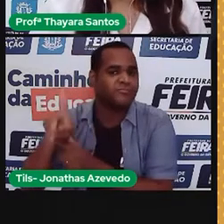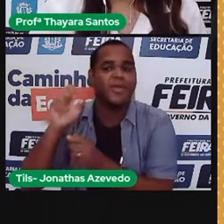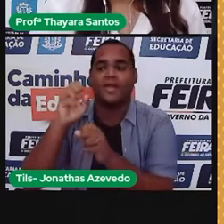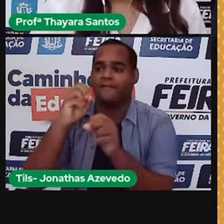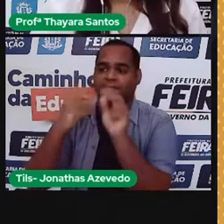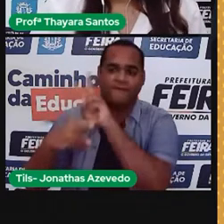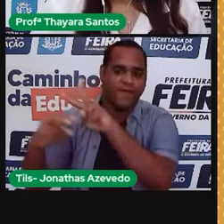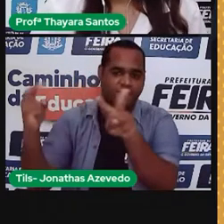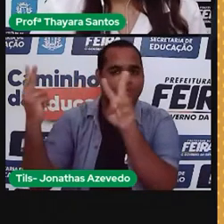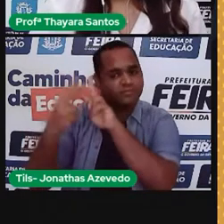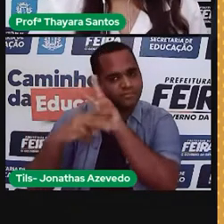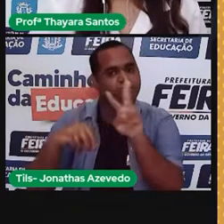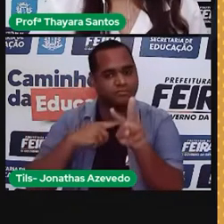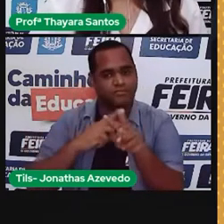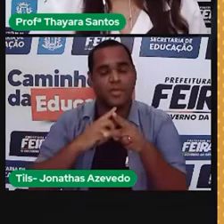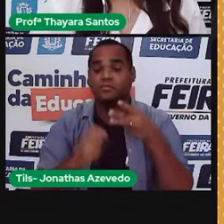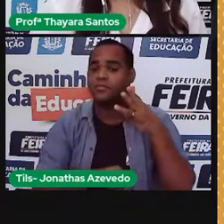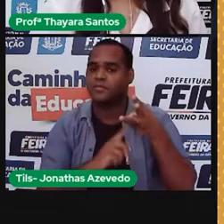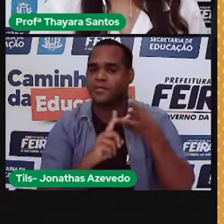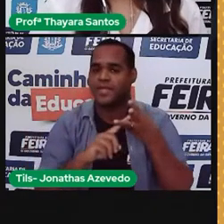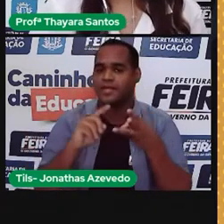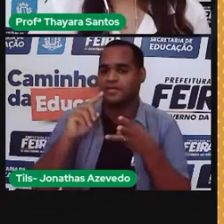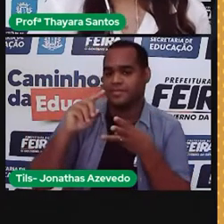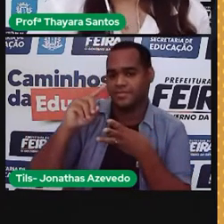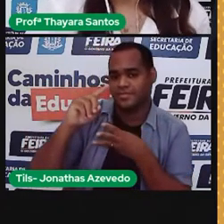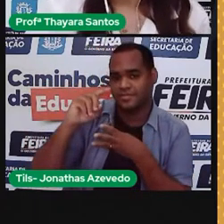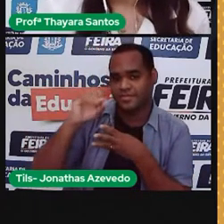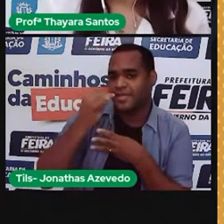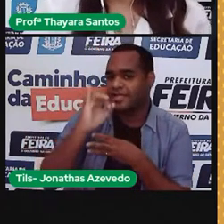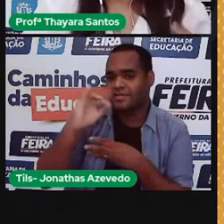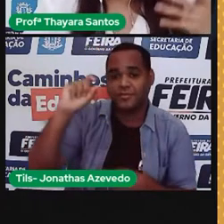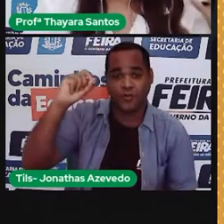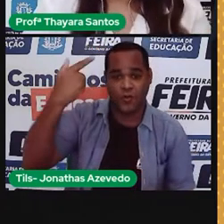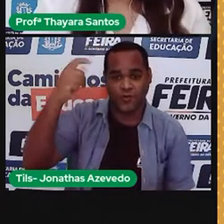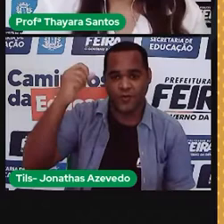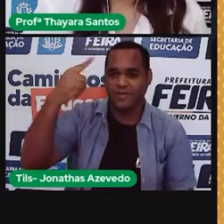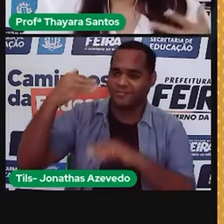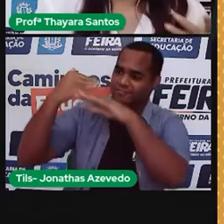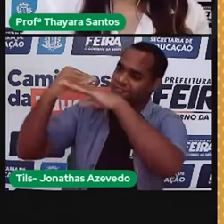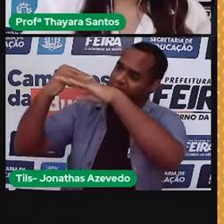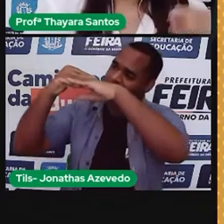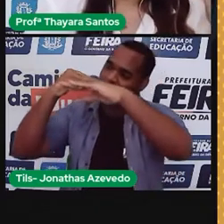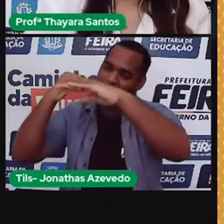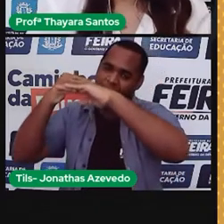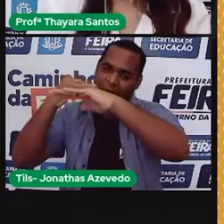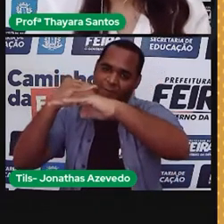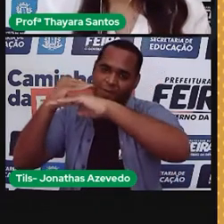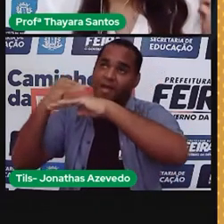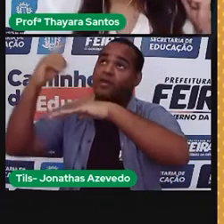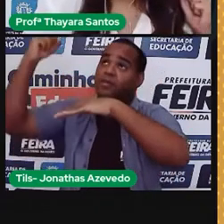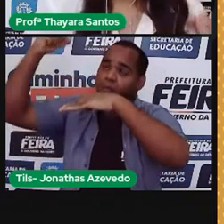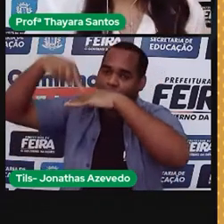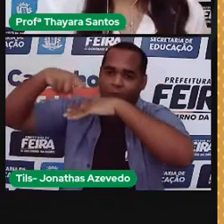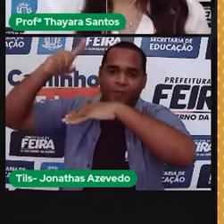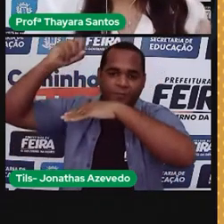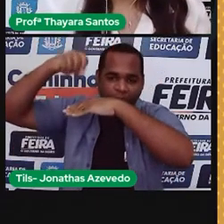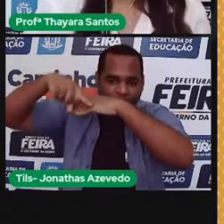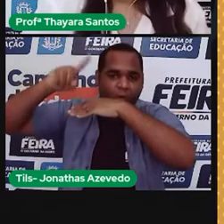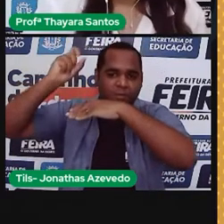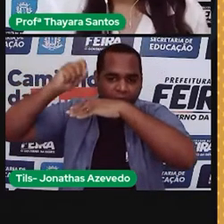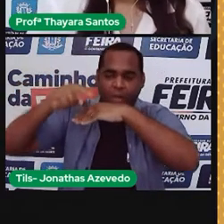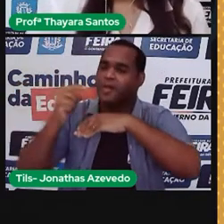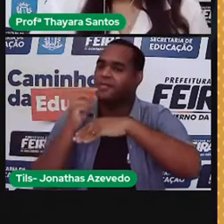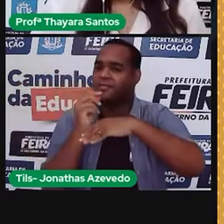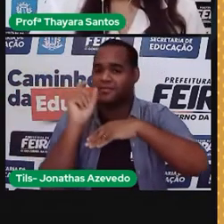vento nas hélices. E a gente tem a energia solar, que é aquela energia produzida a partir da radiação luminosa